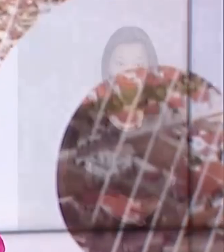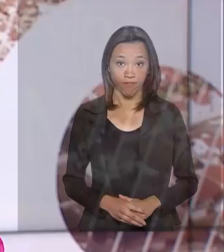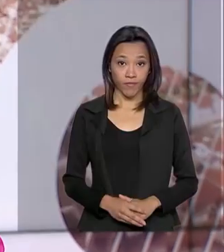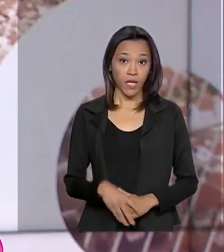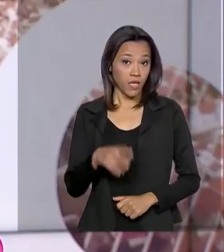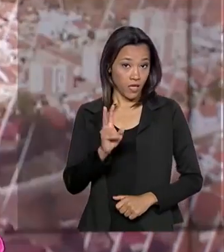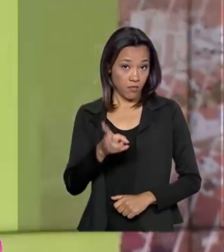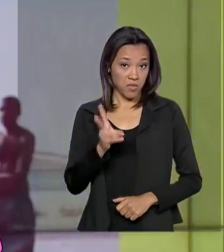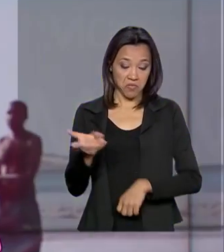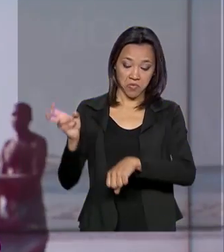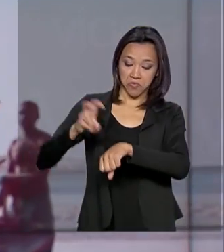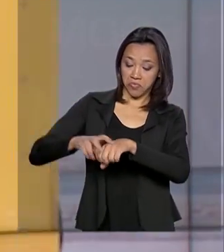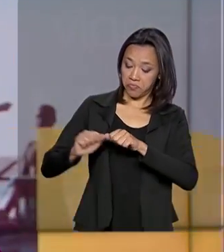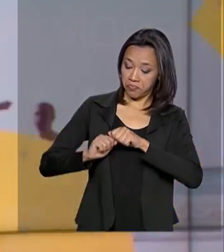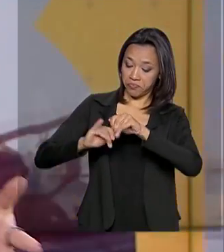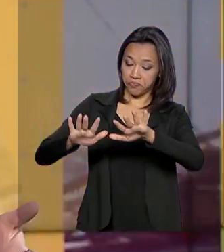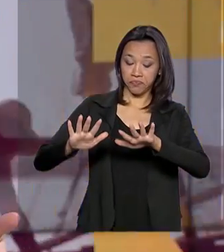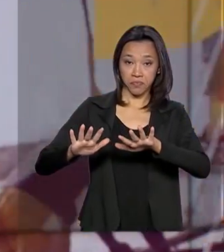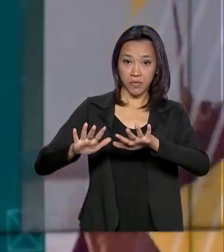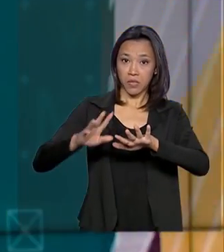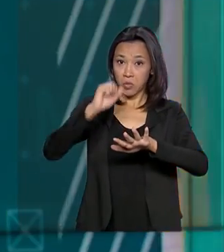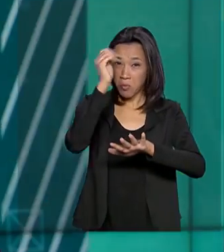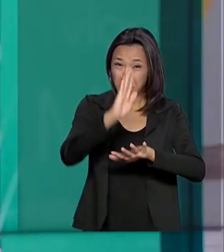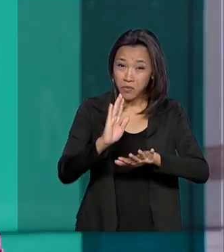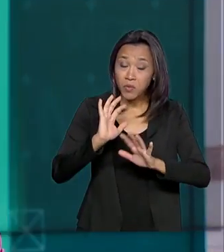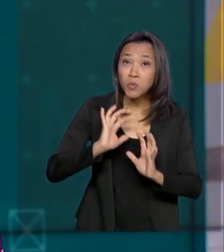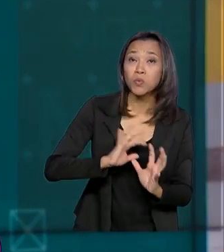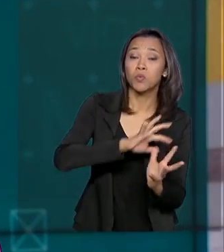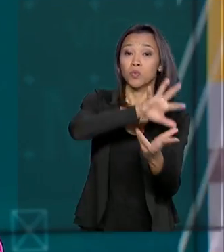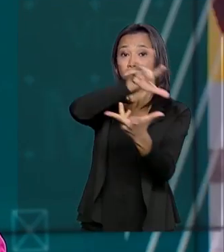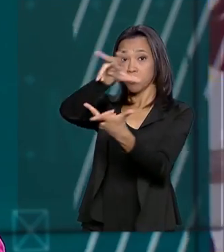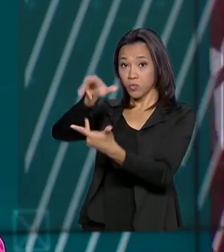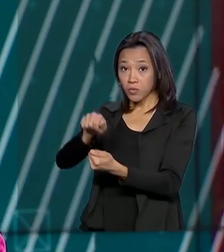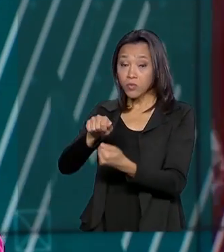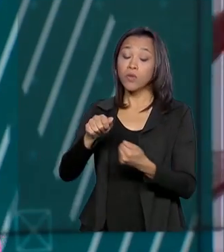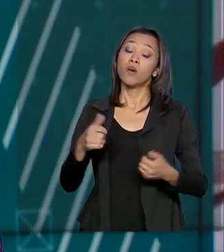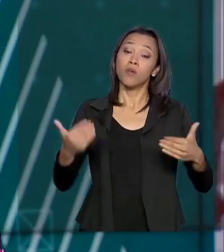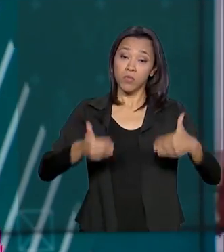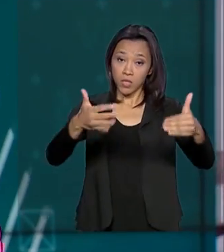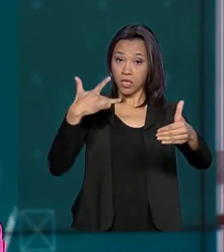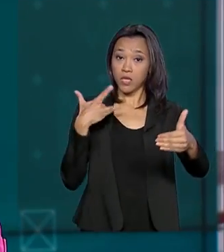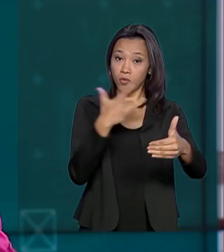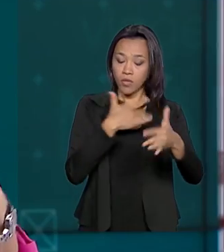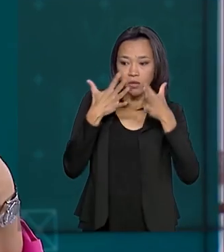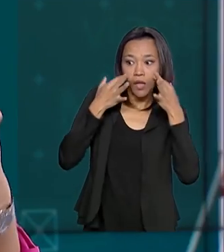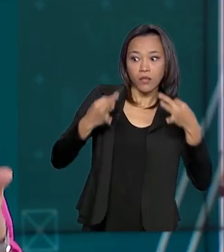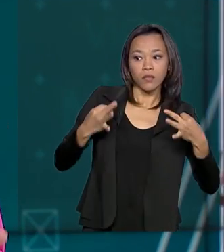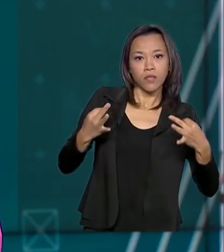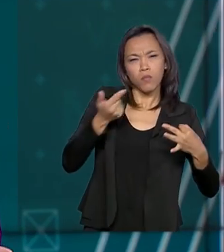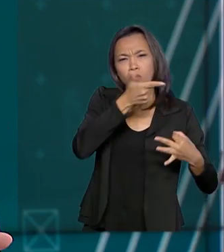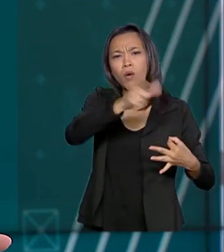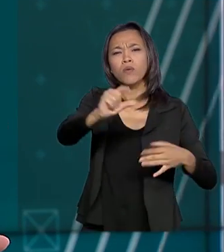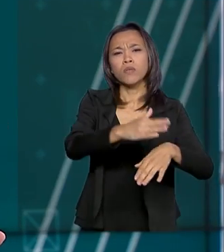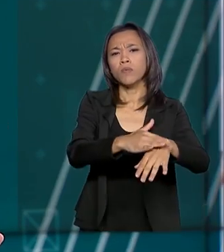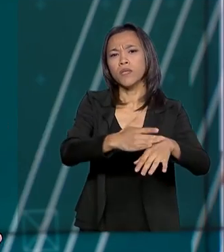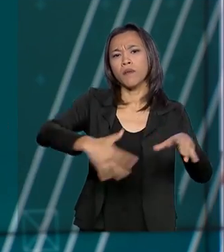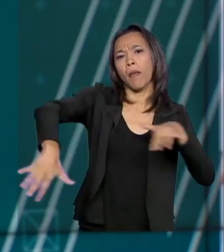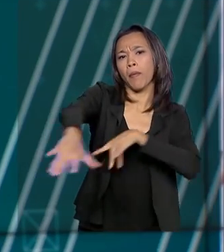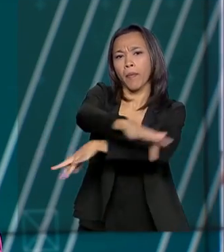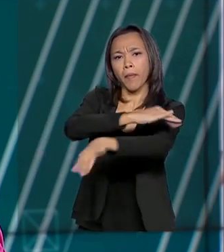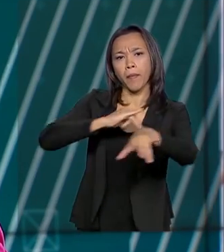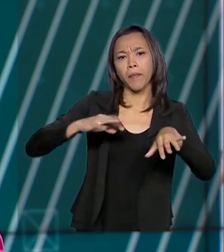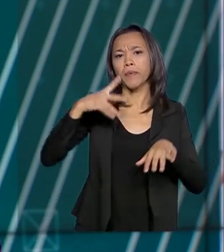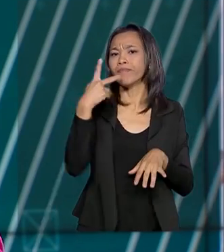mesmo com o Covid-19 em evidência no Brasil e no mundo, o Ministério da Saúde também está atento a uma outra doença que circula aqui no